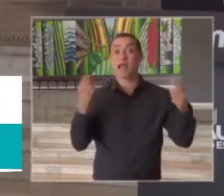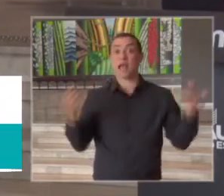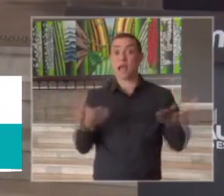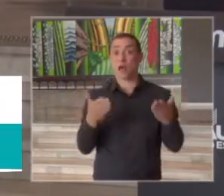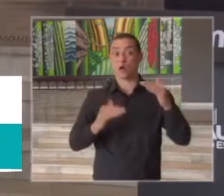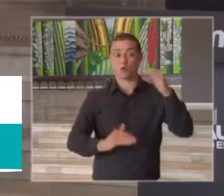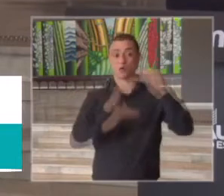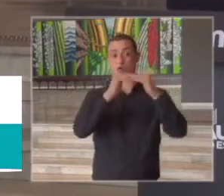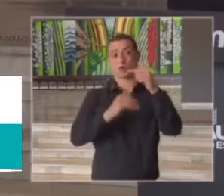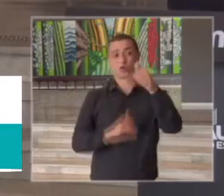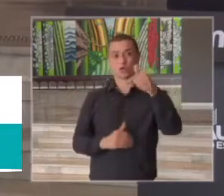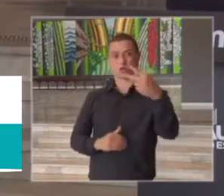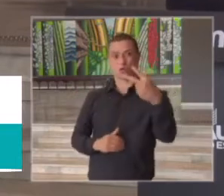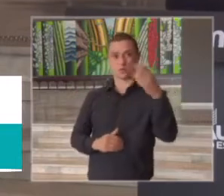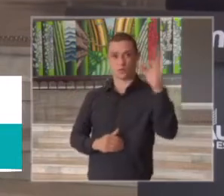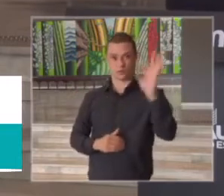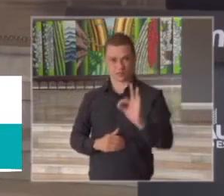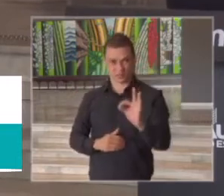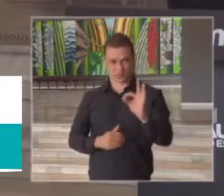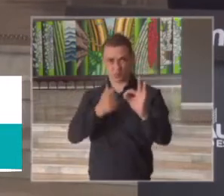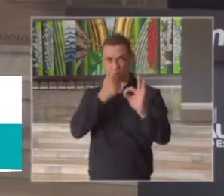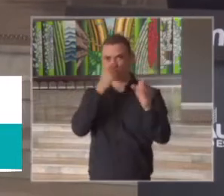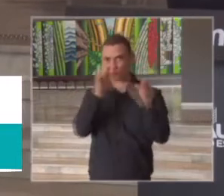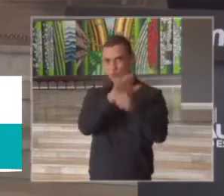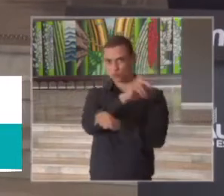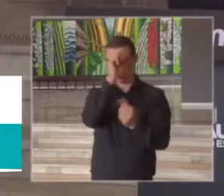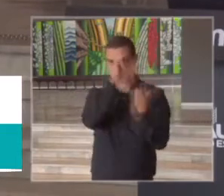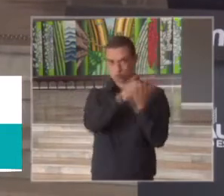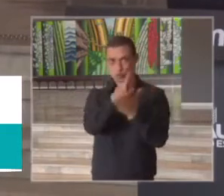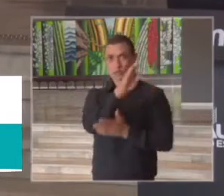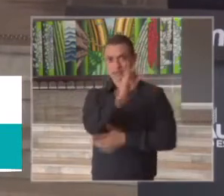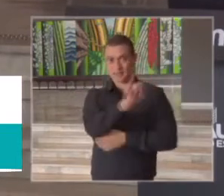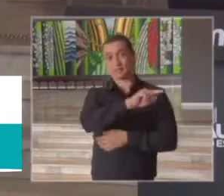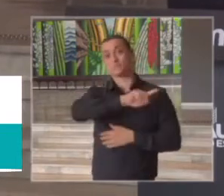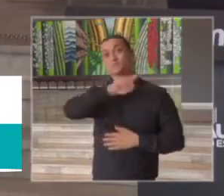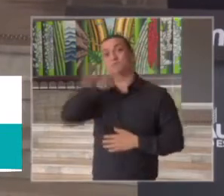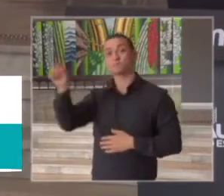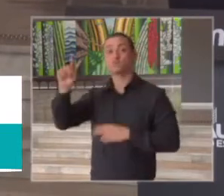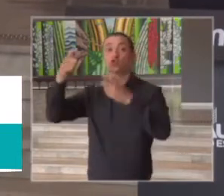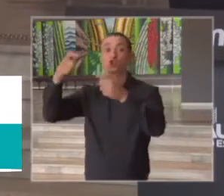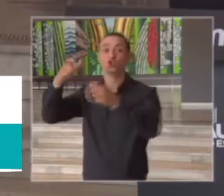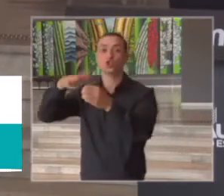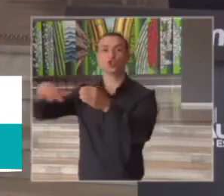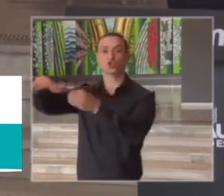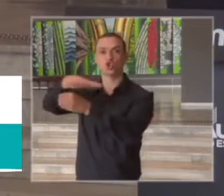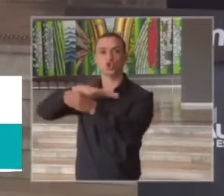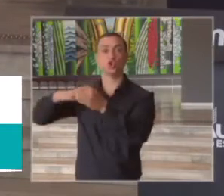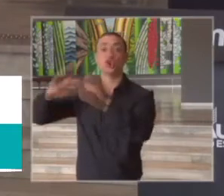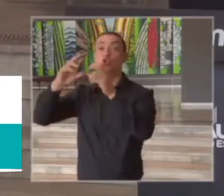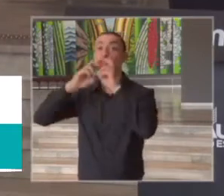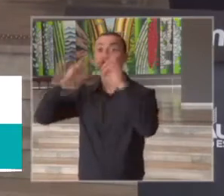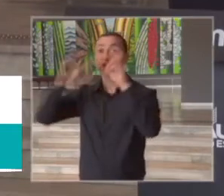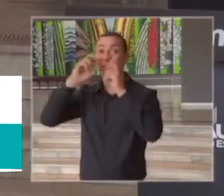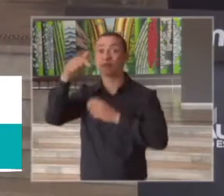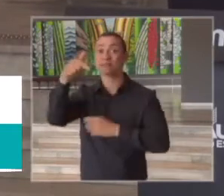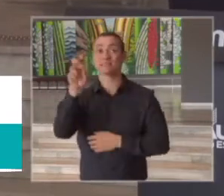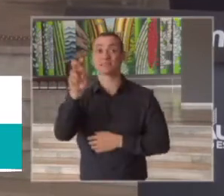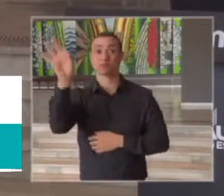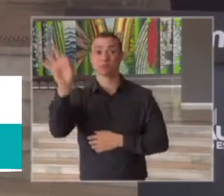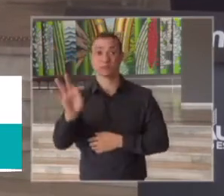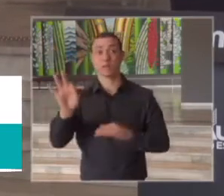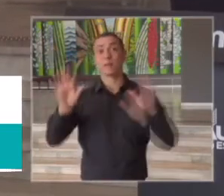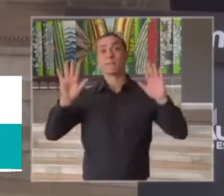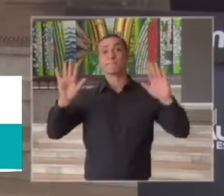72% de ocupação de leitos de UTI e a região de Sorocaba atinge 75% mas